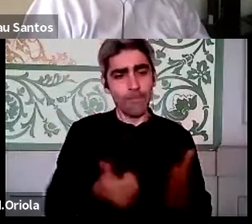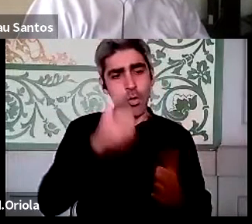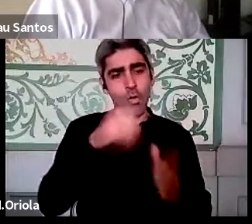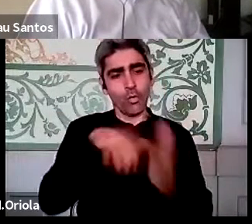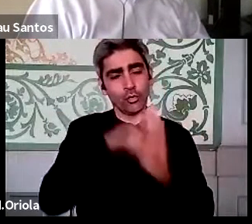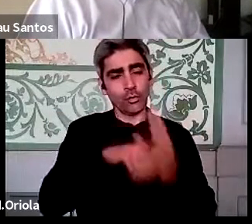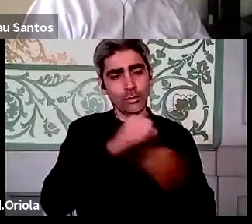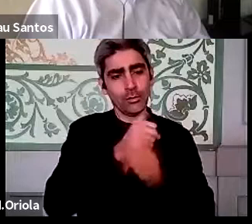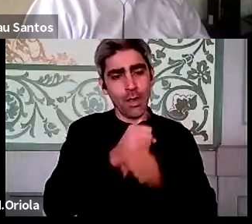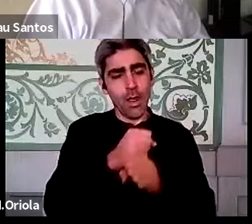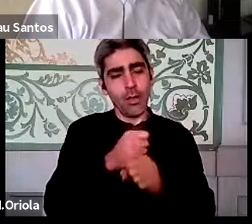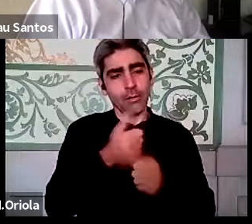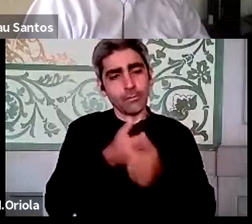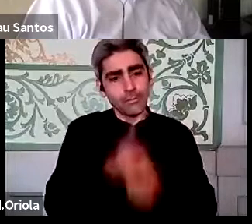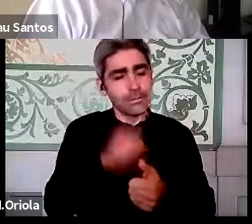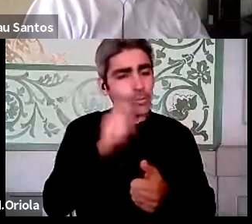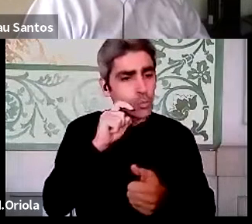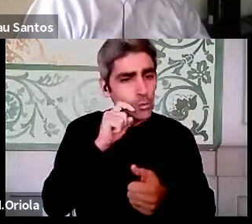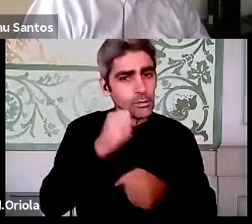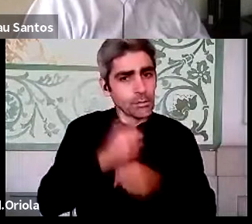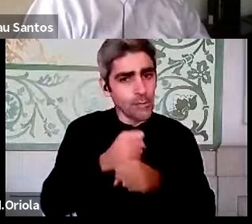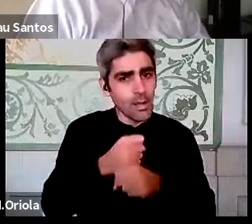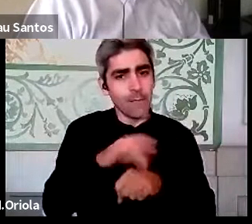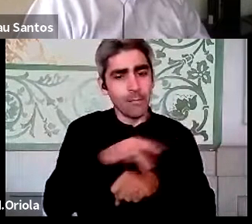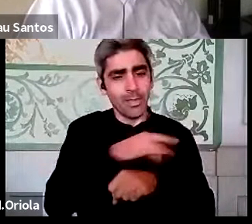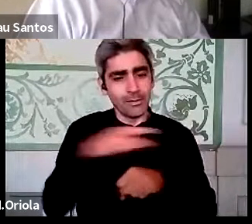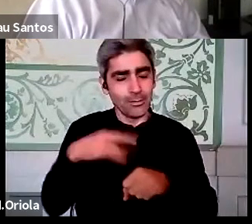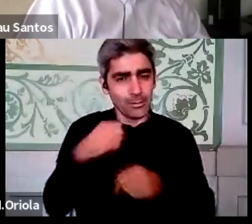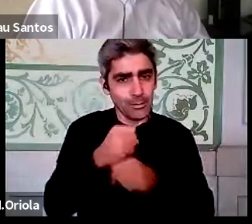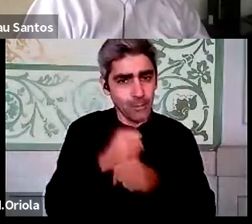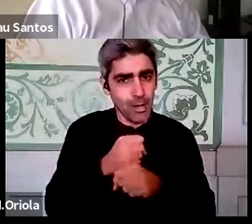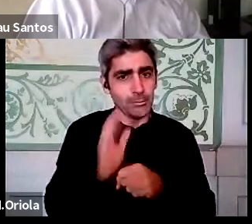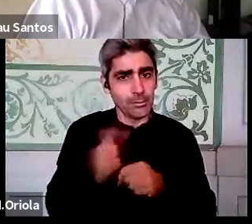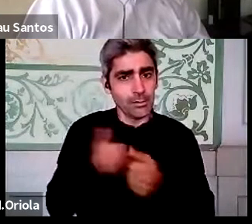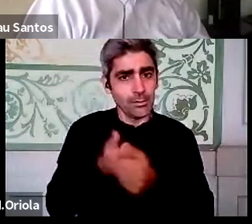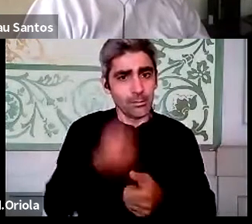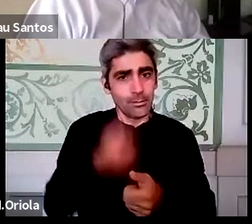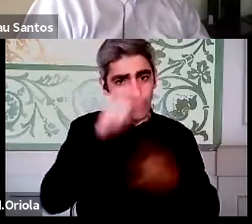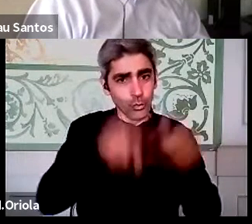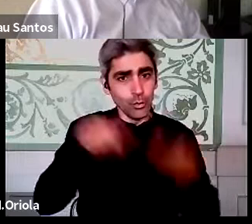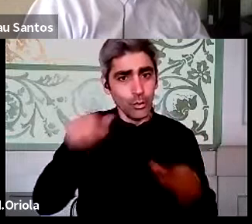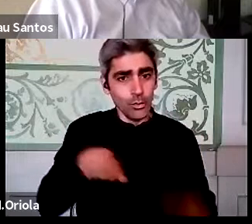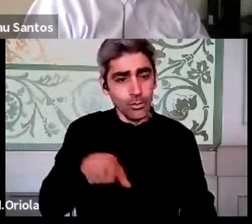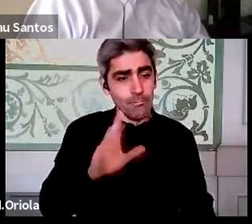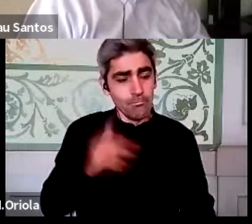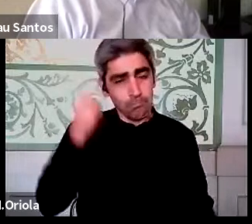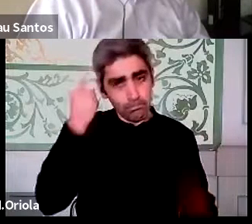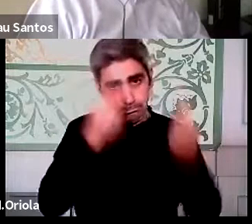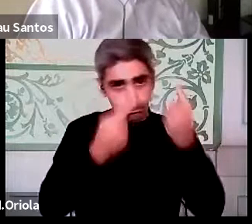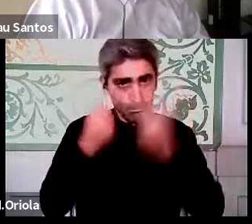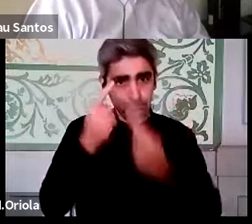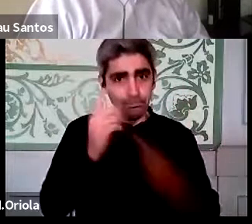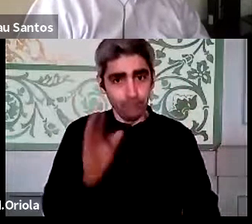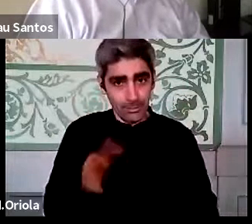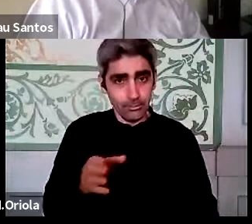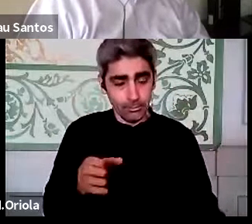cumpram a segurança no trabalho e a medicina no trabalho das pessoas. E isto é uma coisa que também temos que pensar. Obviamente não